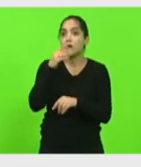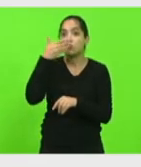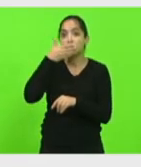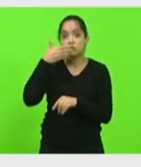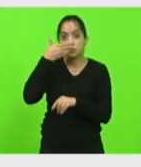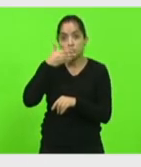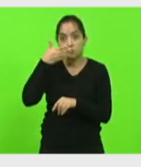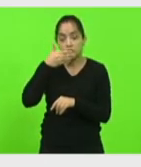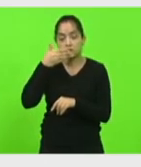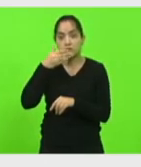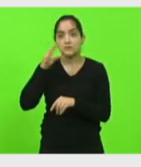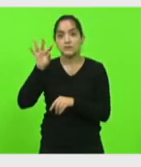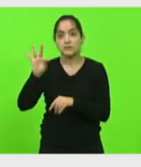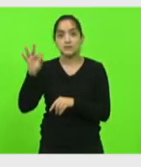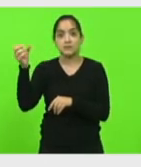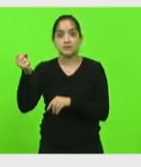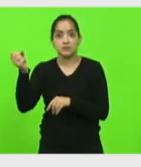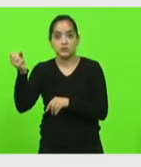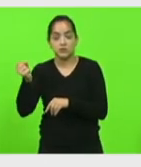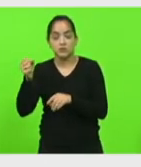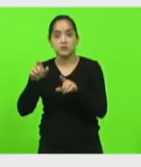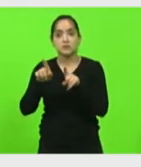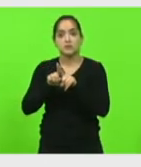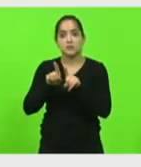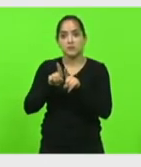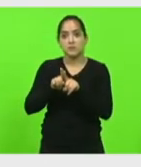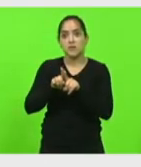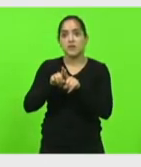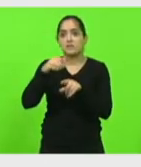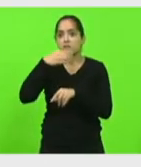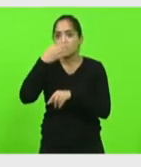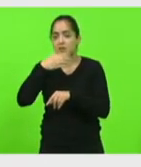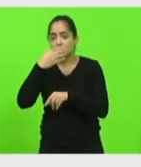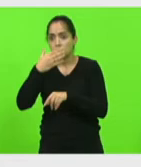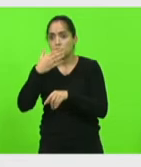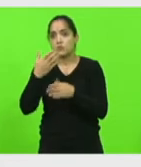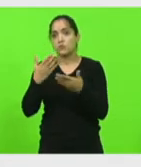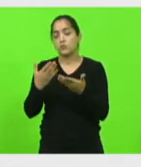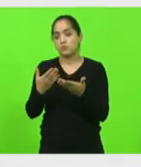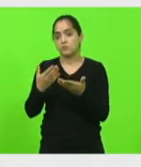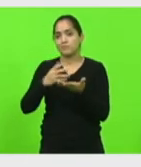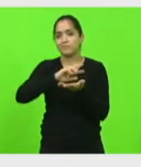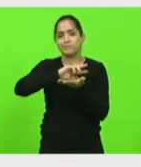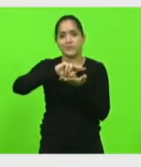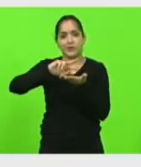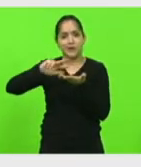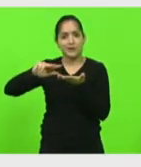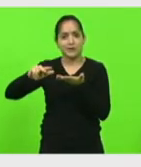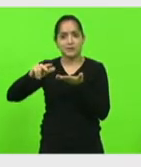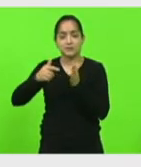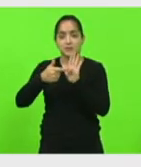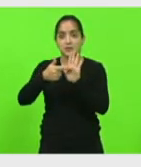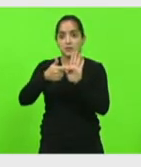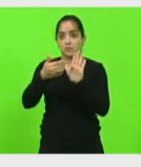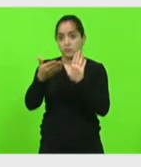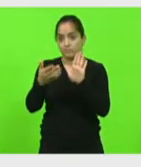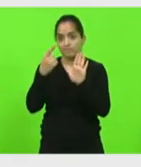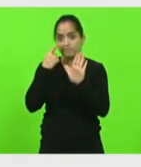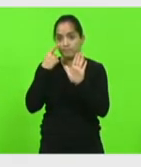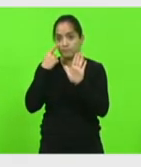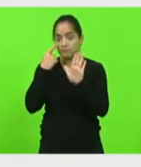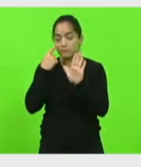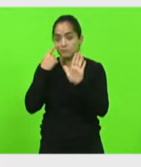Videira Fraiburgo Lebon Regis Iomerê enfim está aí a condição das nossas